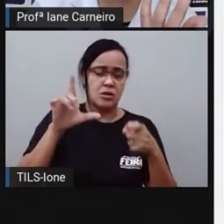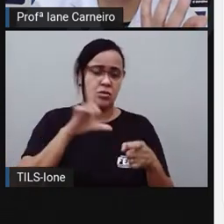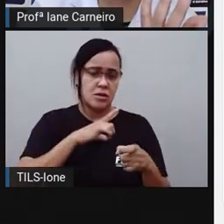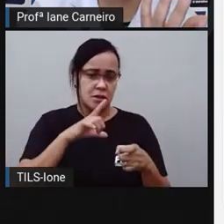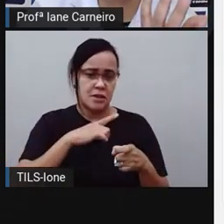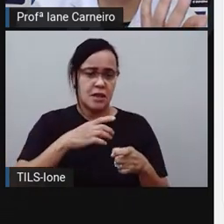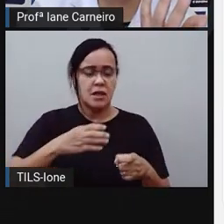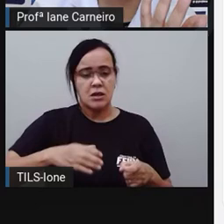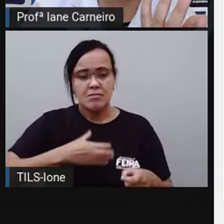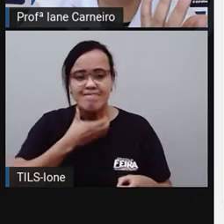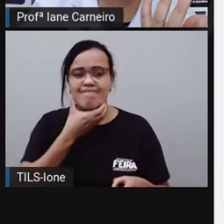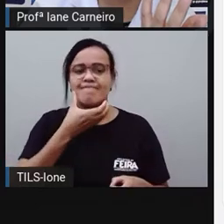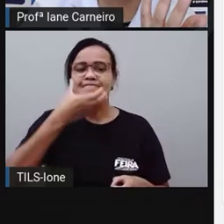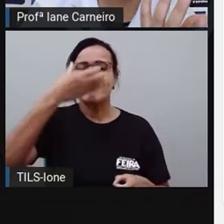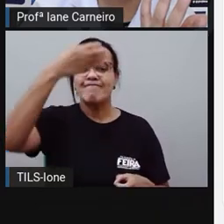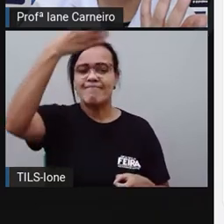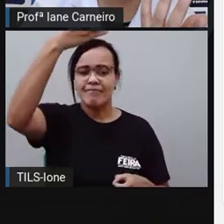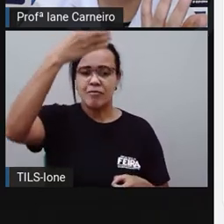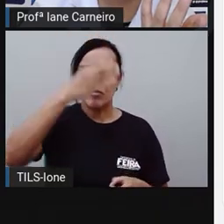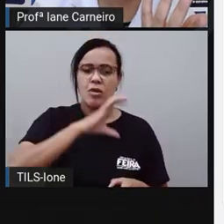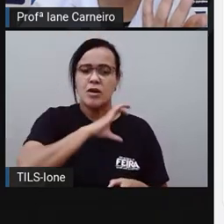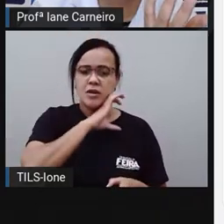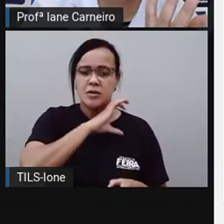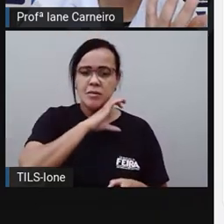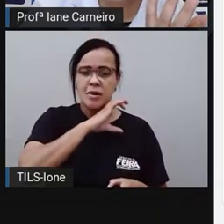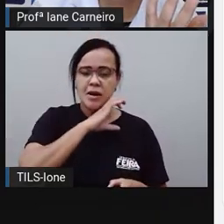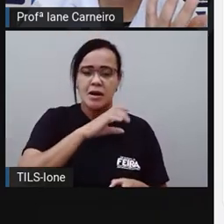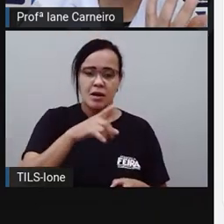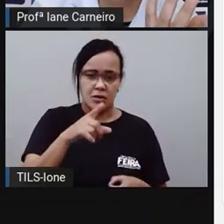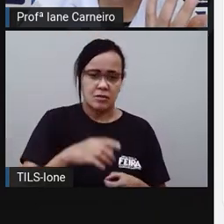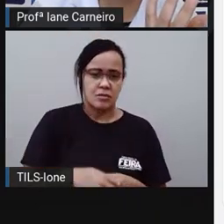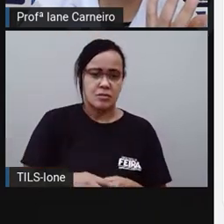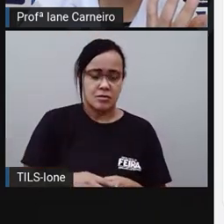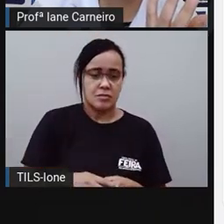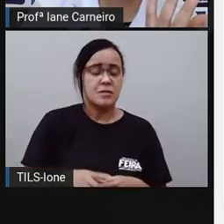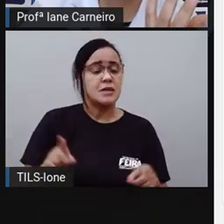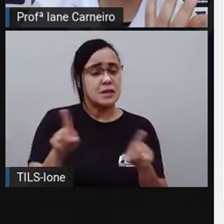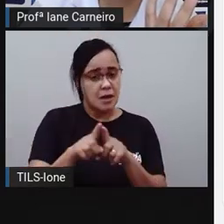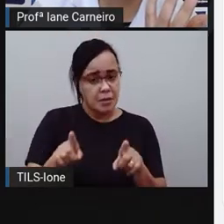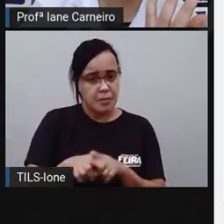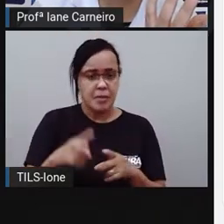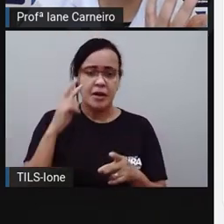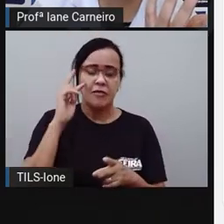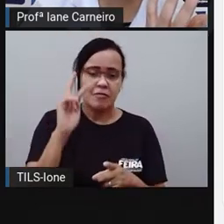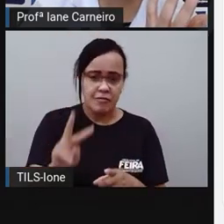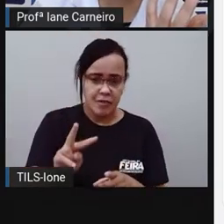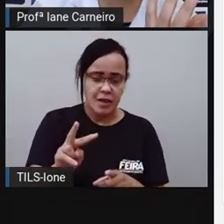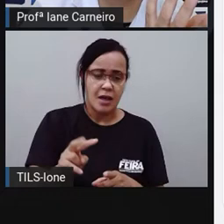fica bonitinho, né? As girafinhas. E aí, mede as crianças, ó,